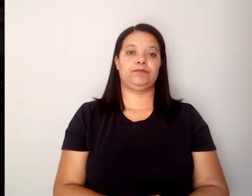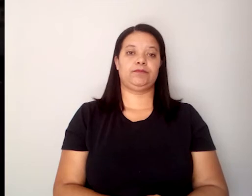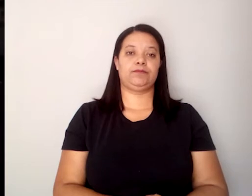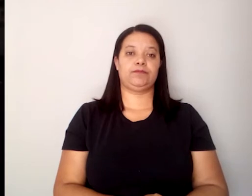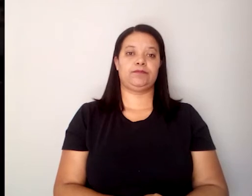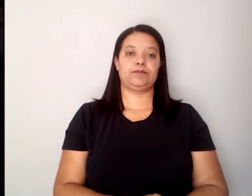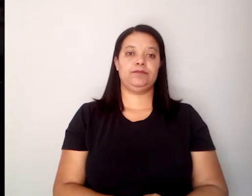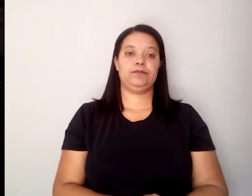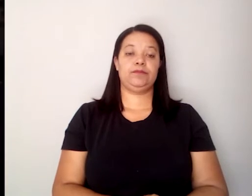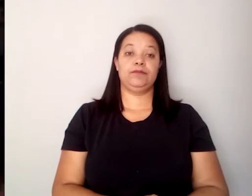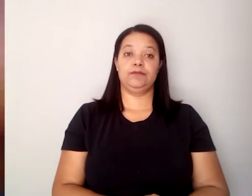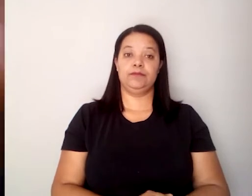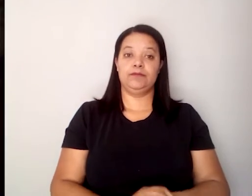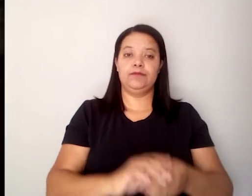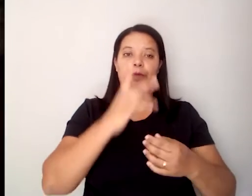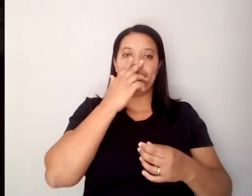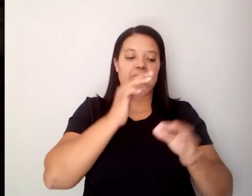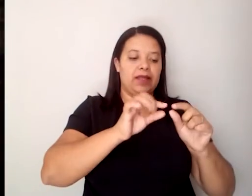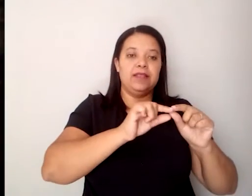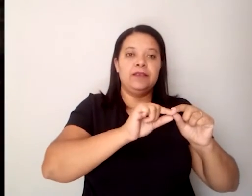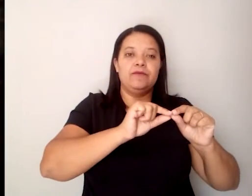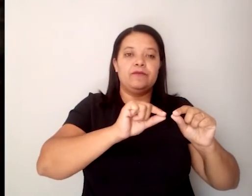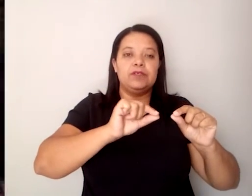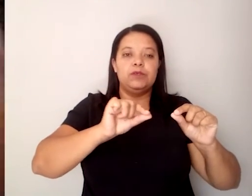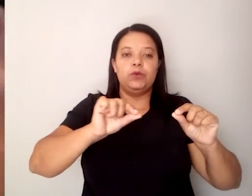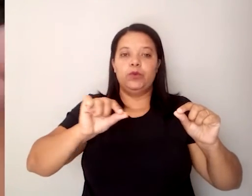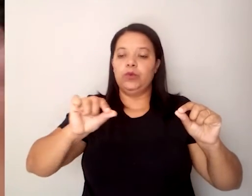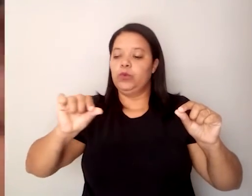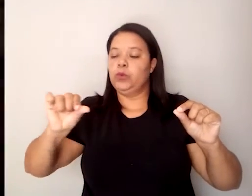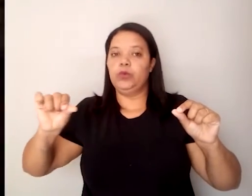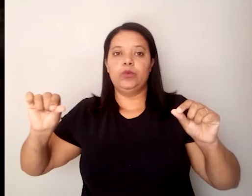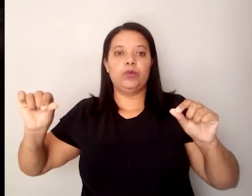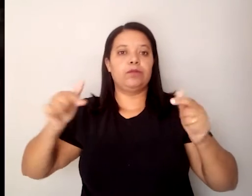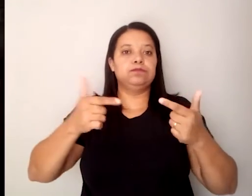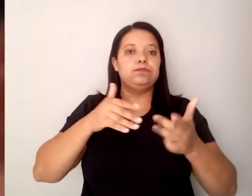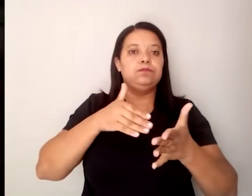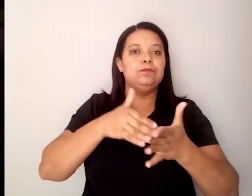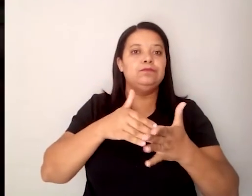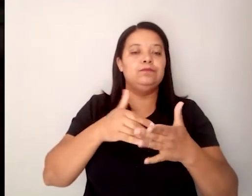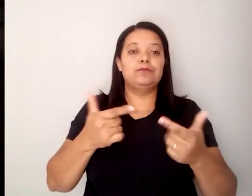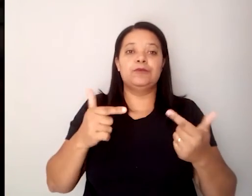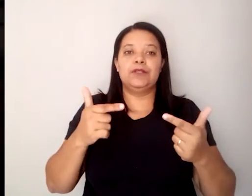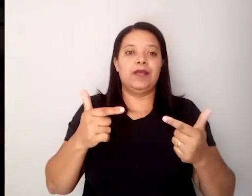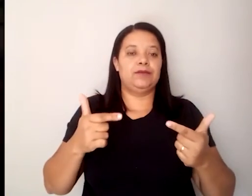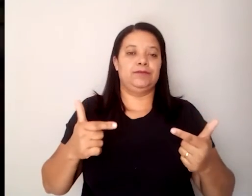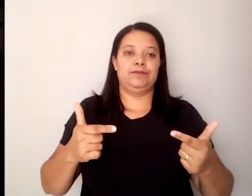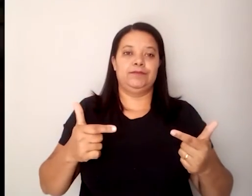Trata-se de um fio que não tem fim. Nem para trás, nem para frente. É a serpente cósmica.